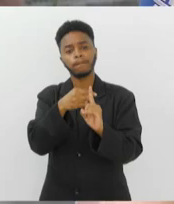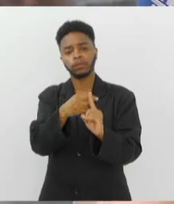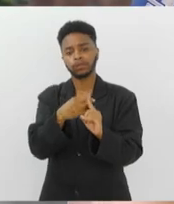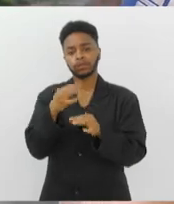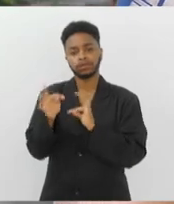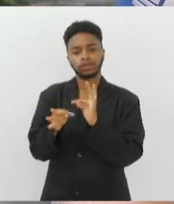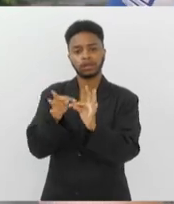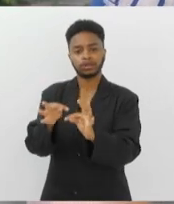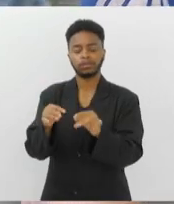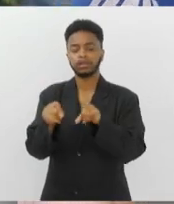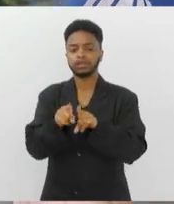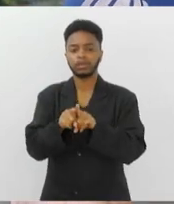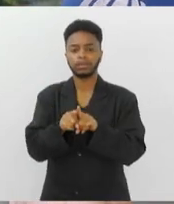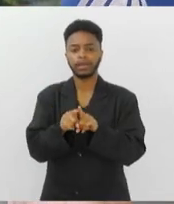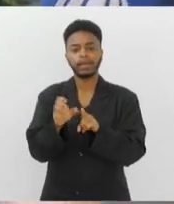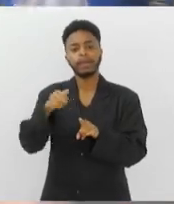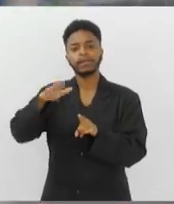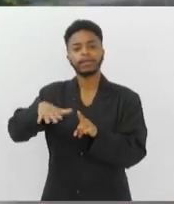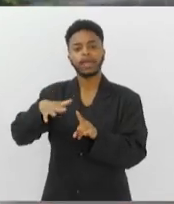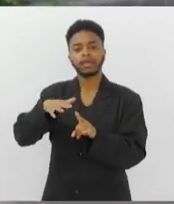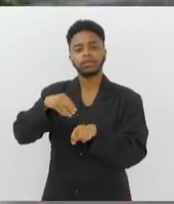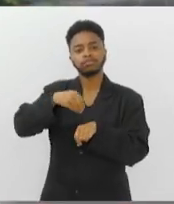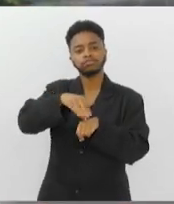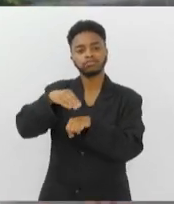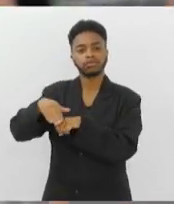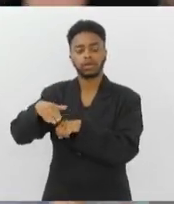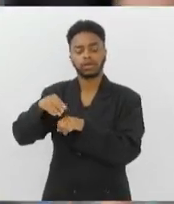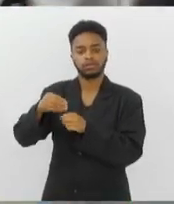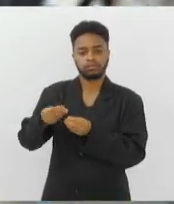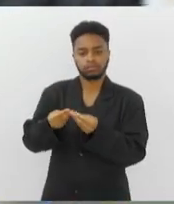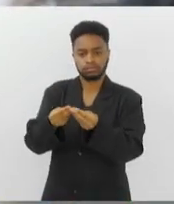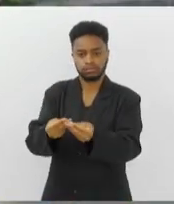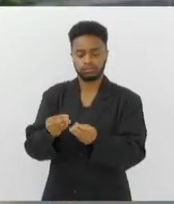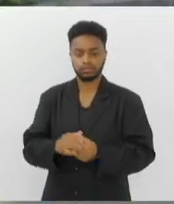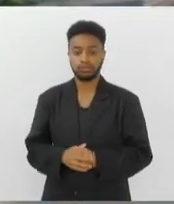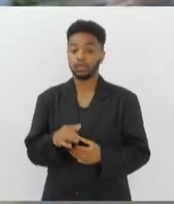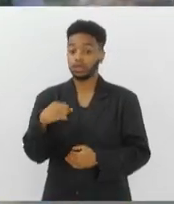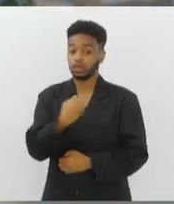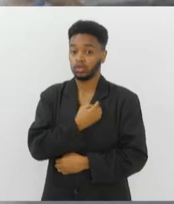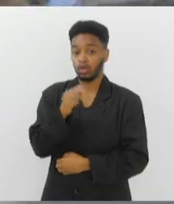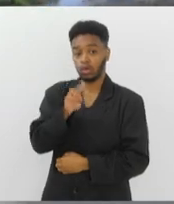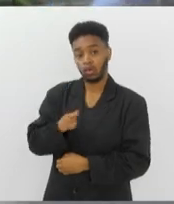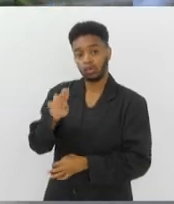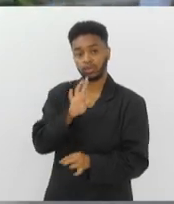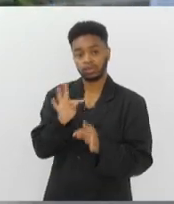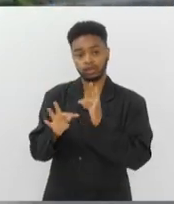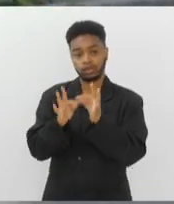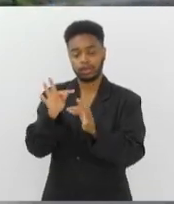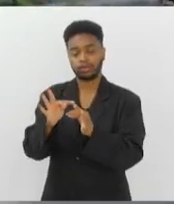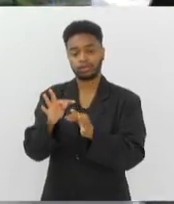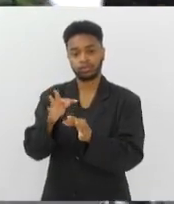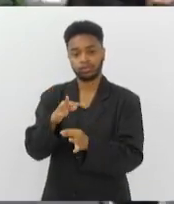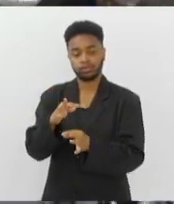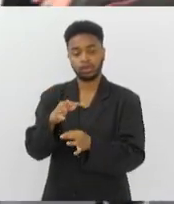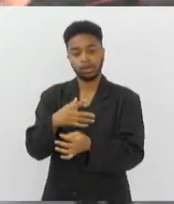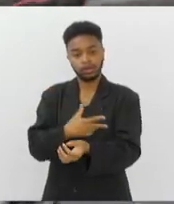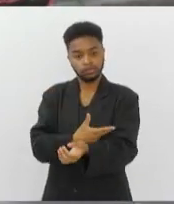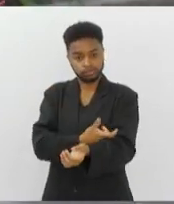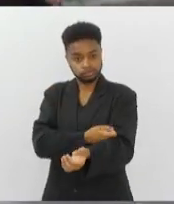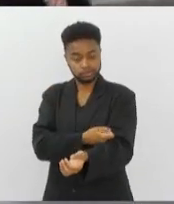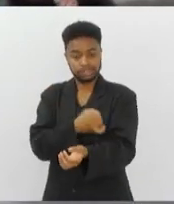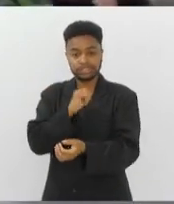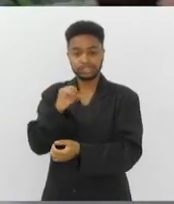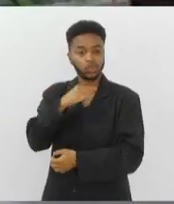tipo de tratamento e a quem ele é mais recomendado? Então, a gente vai utilizar a terapia infusional para todos os pacientes em que a terapia